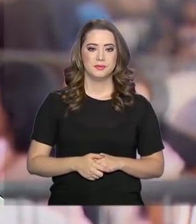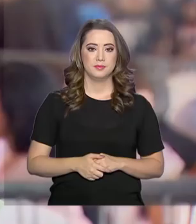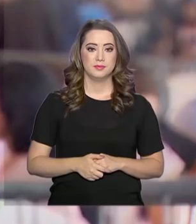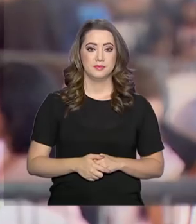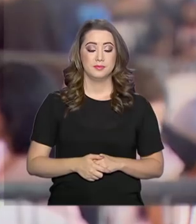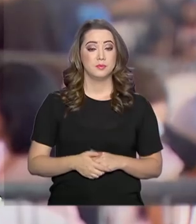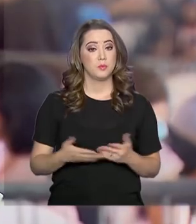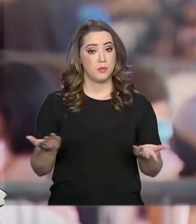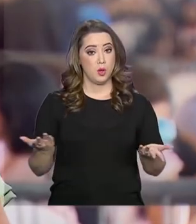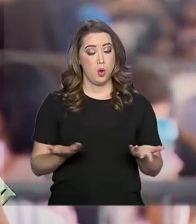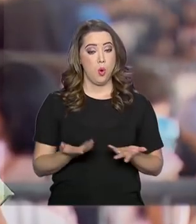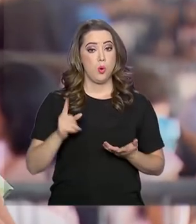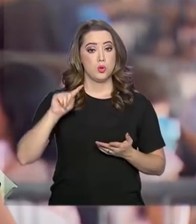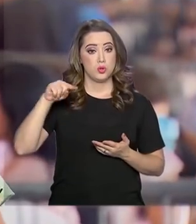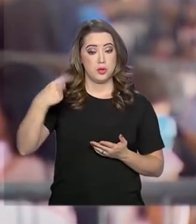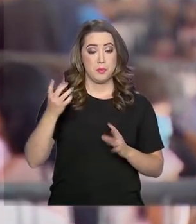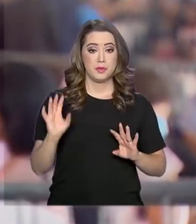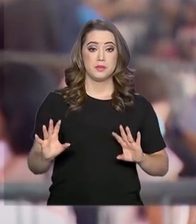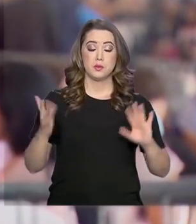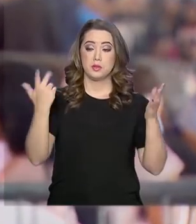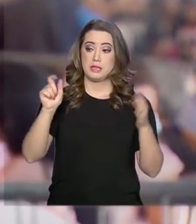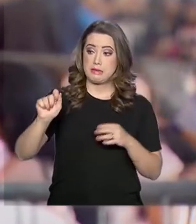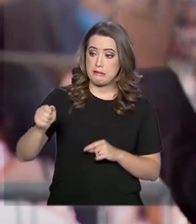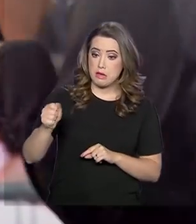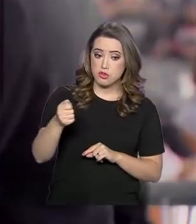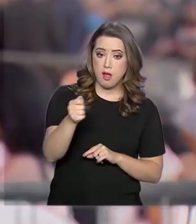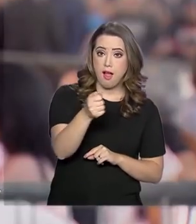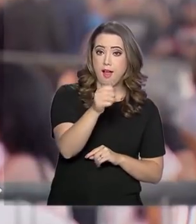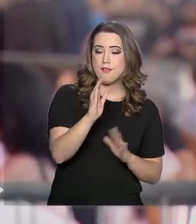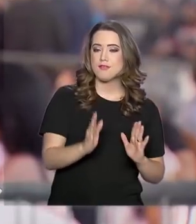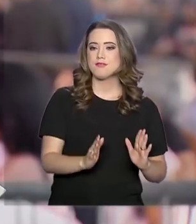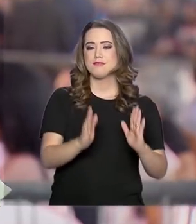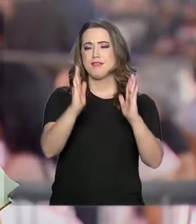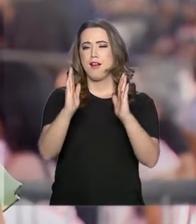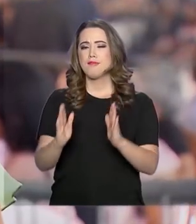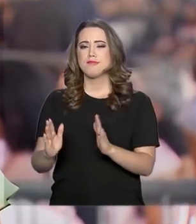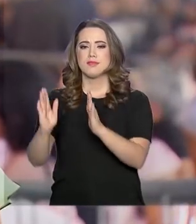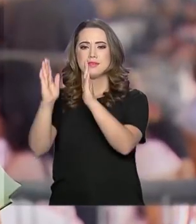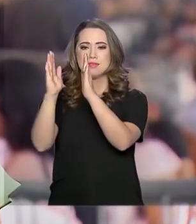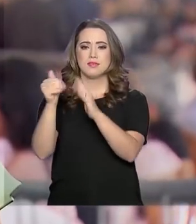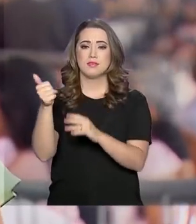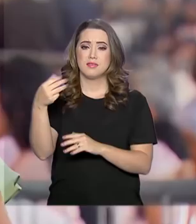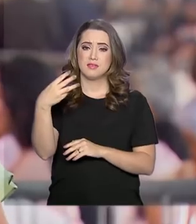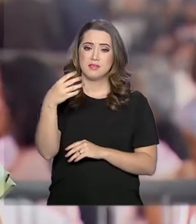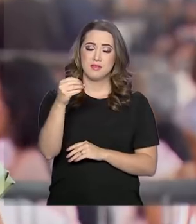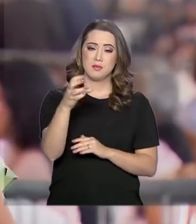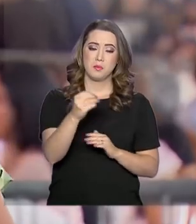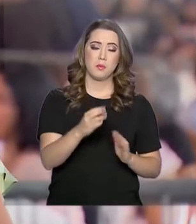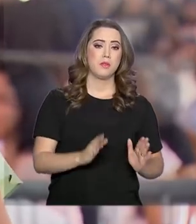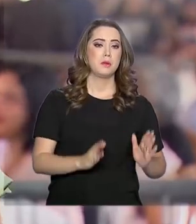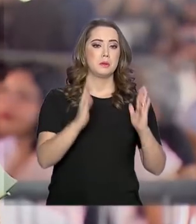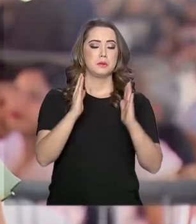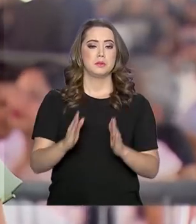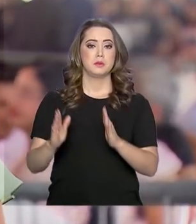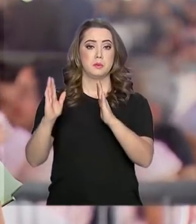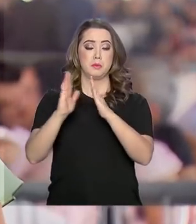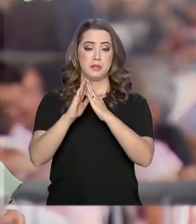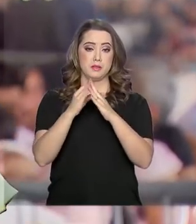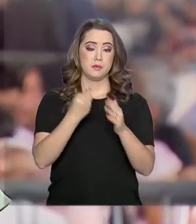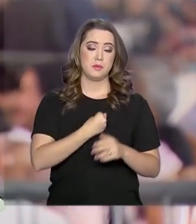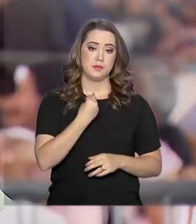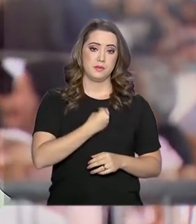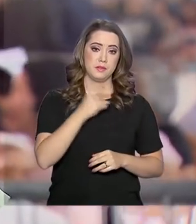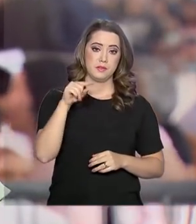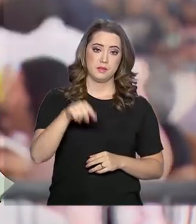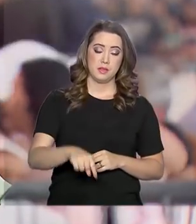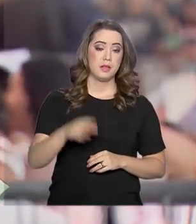E olha, hoje, depois desse vento, dessa entrega, desses 1.300, 1.300 unidades habitacionais do programa Minha Casa Minha Vida,